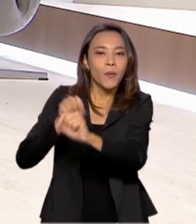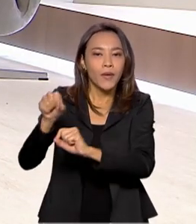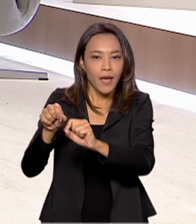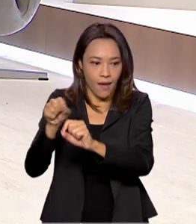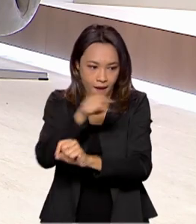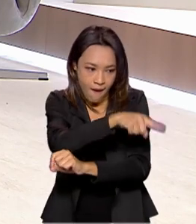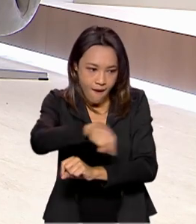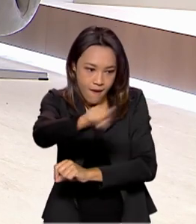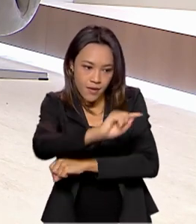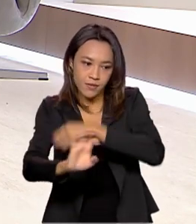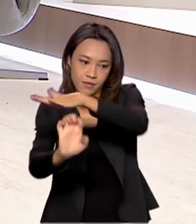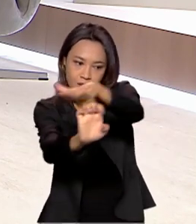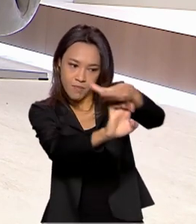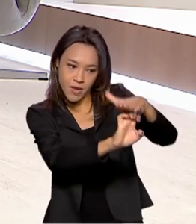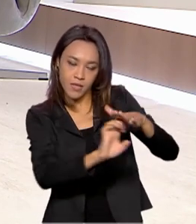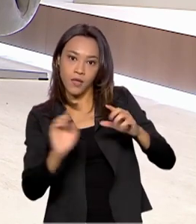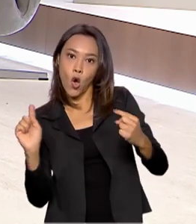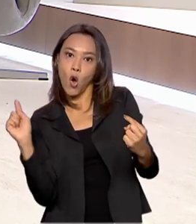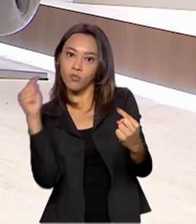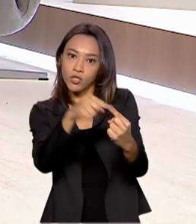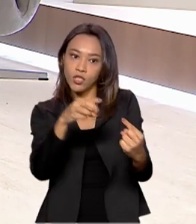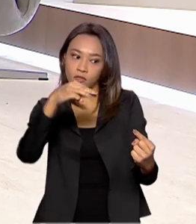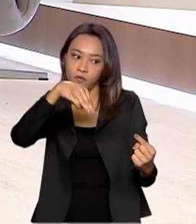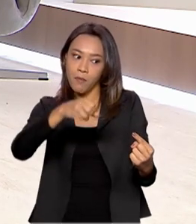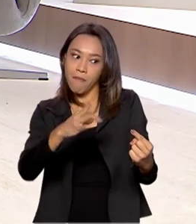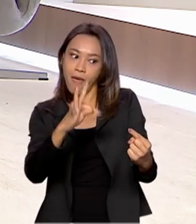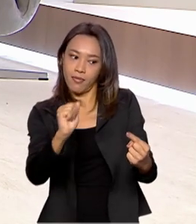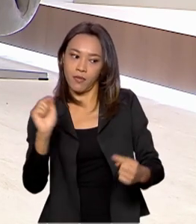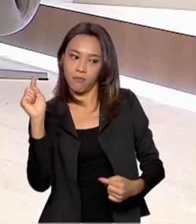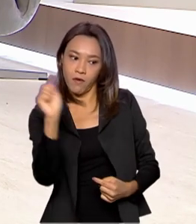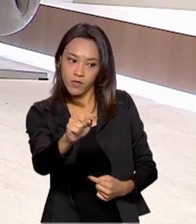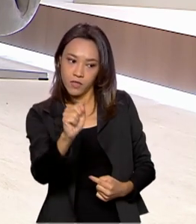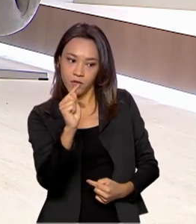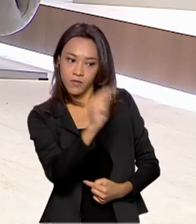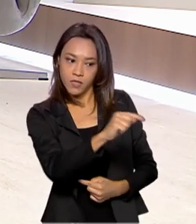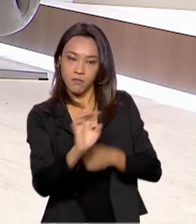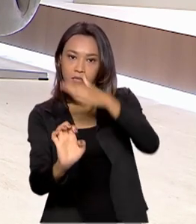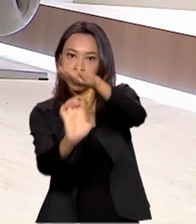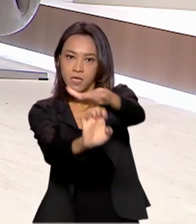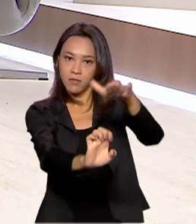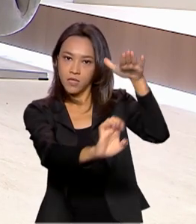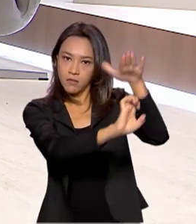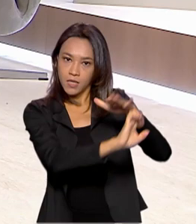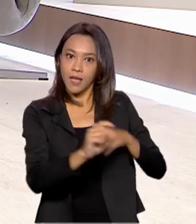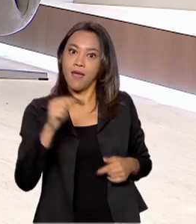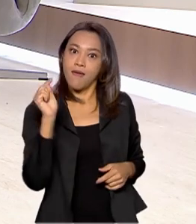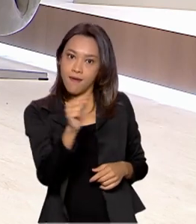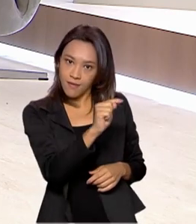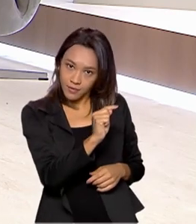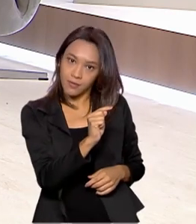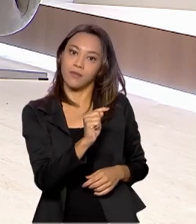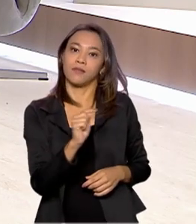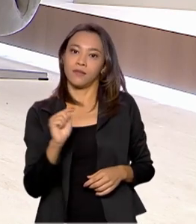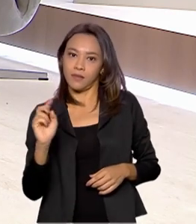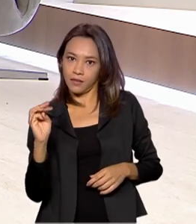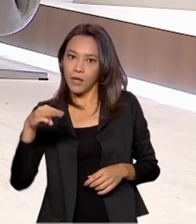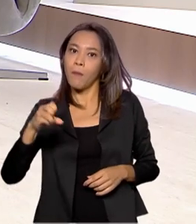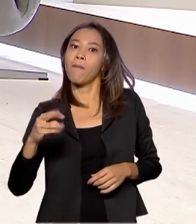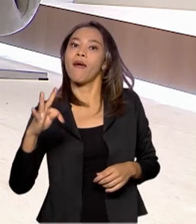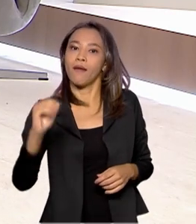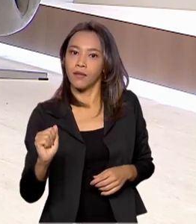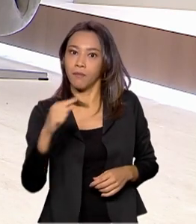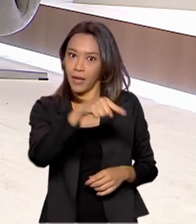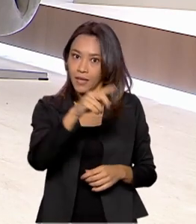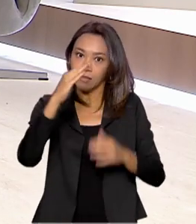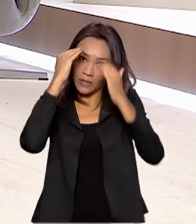combustíveis uma meta de descarbonização. Então, os distribuidores são a parte obrigada do programa. E cabe a eles, para